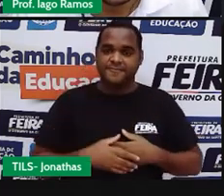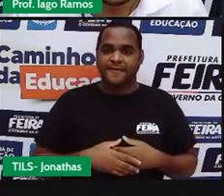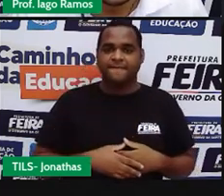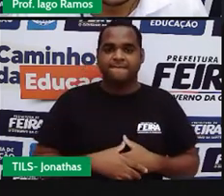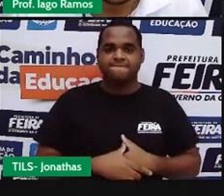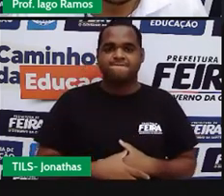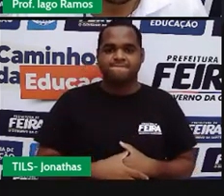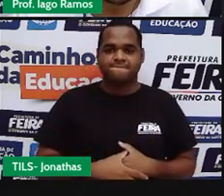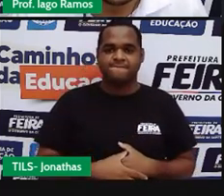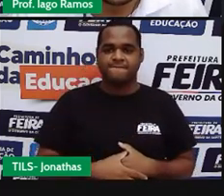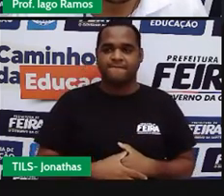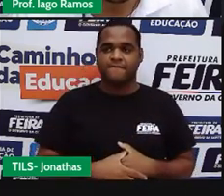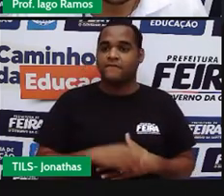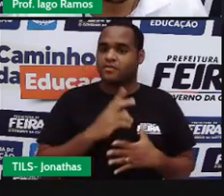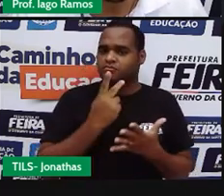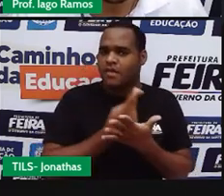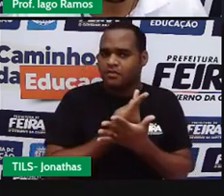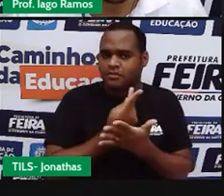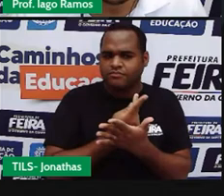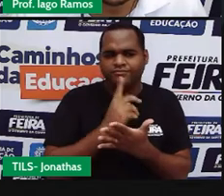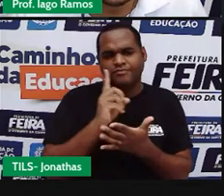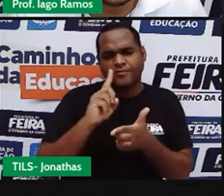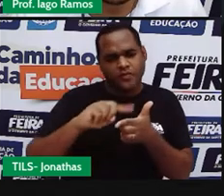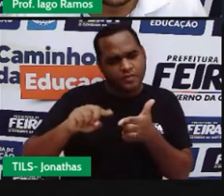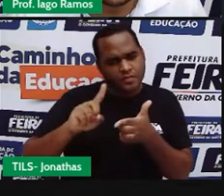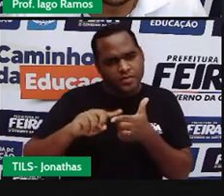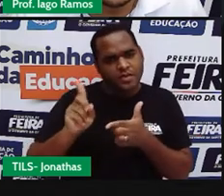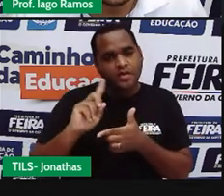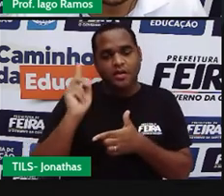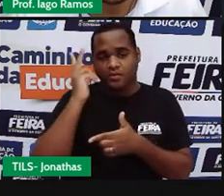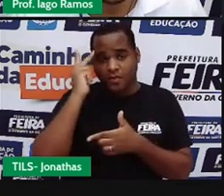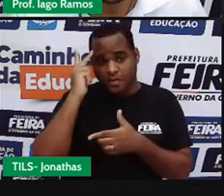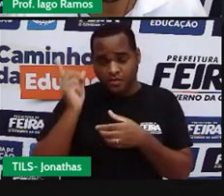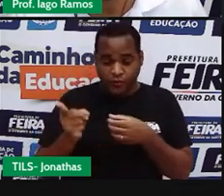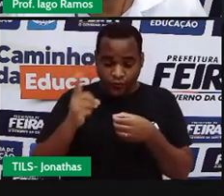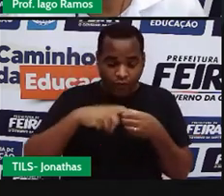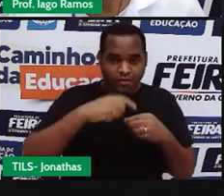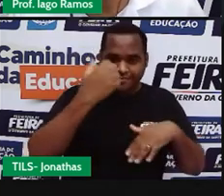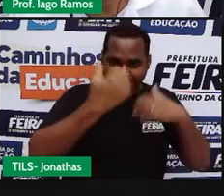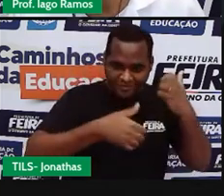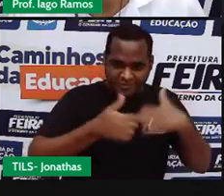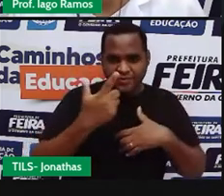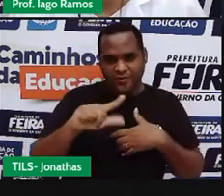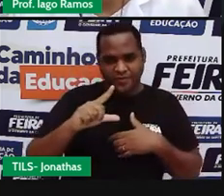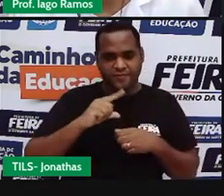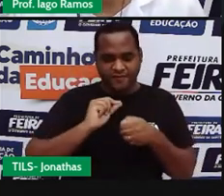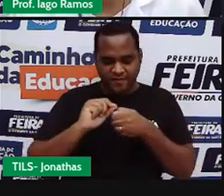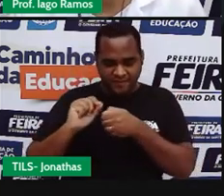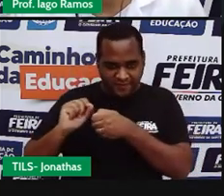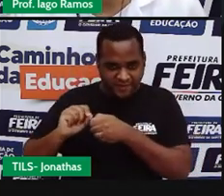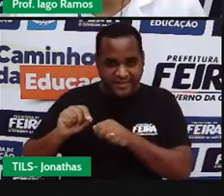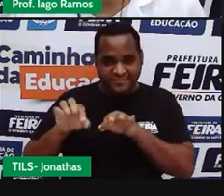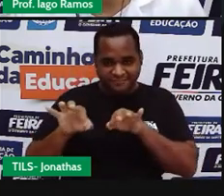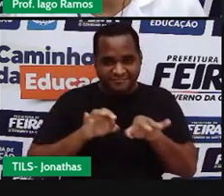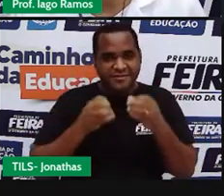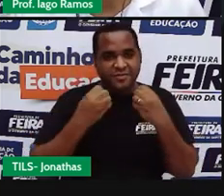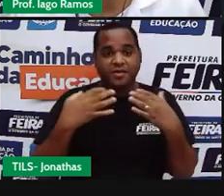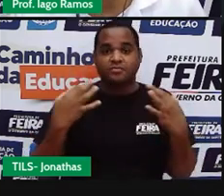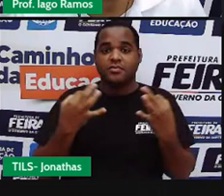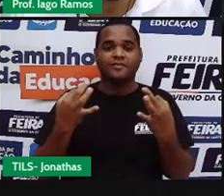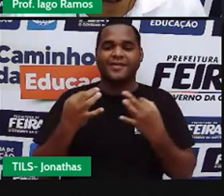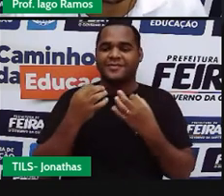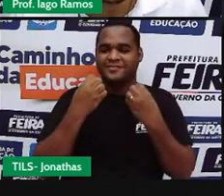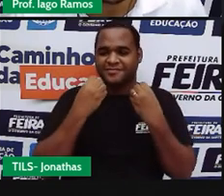corrigir. Seguir um caminho errado, não tem problema. Corrige, volta e faz de novo. Tá lá? Perfeito, perfeito,